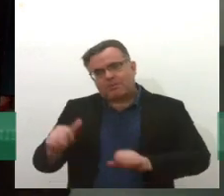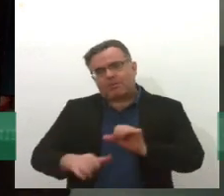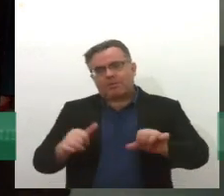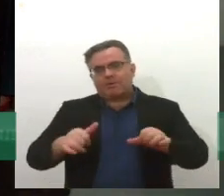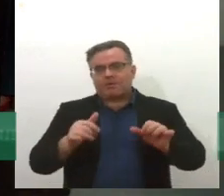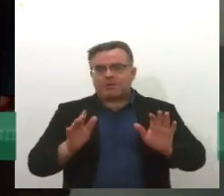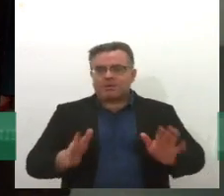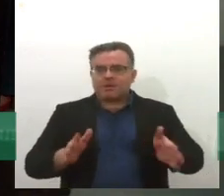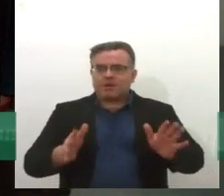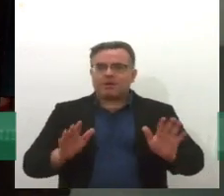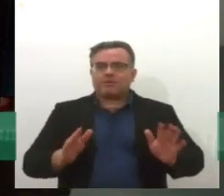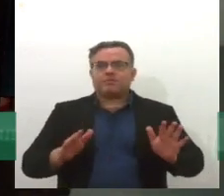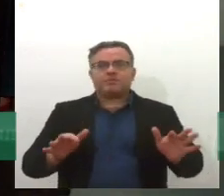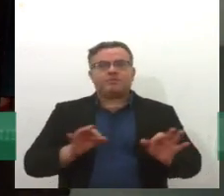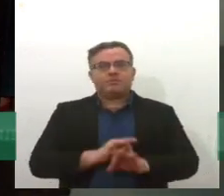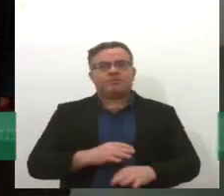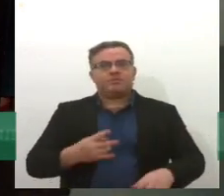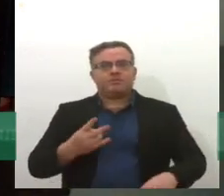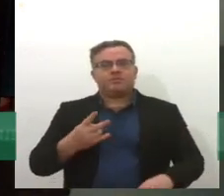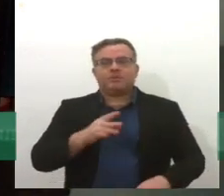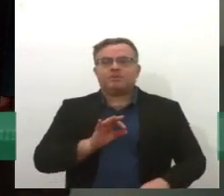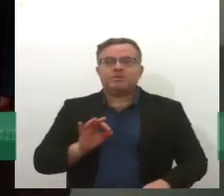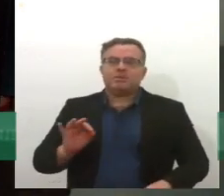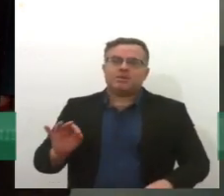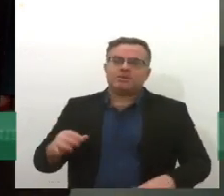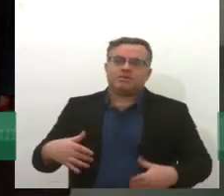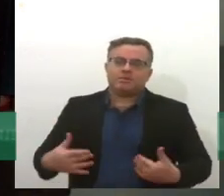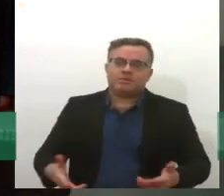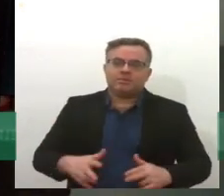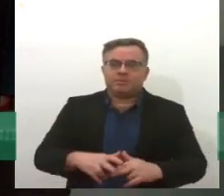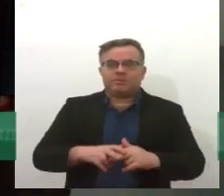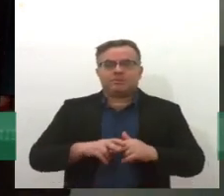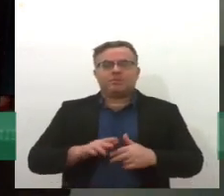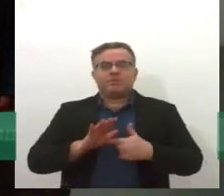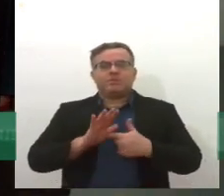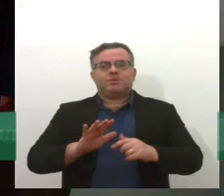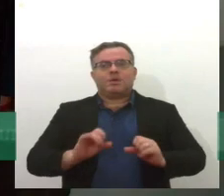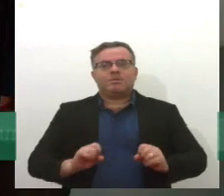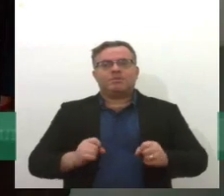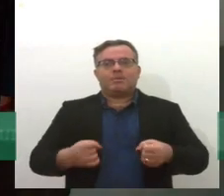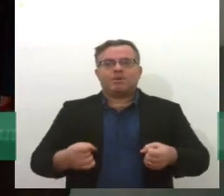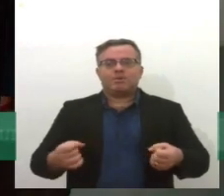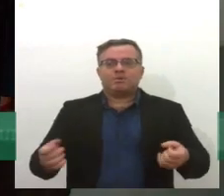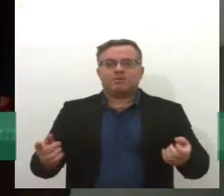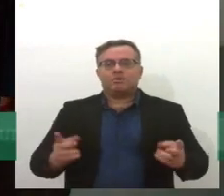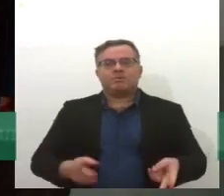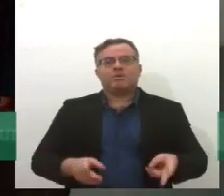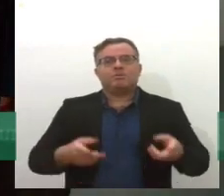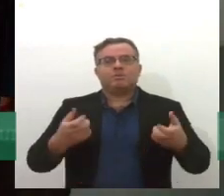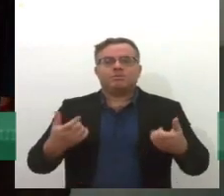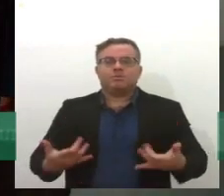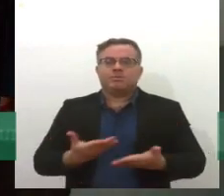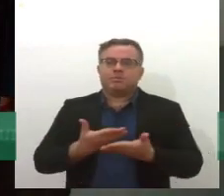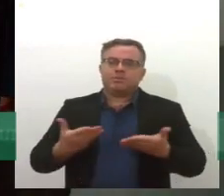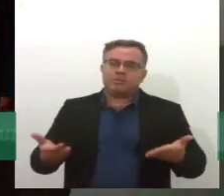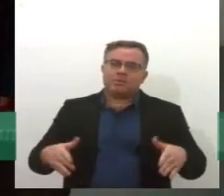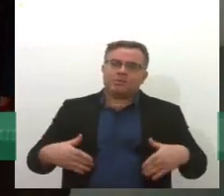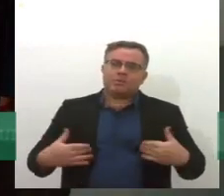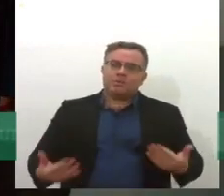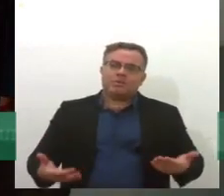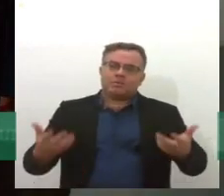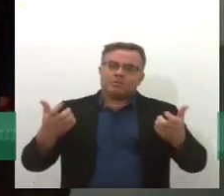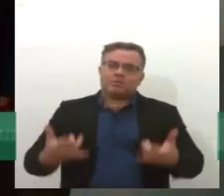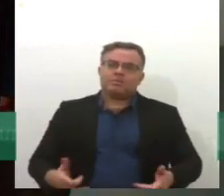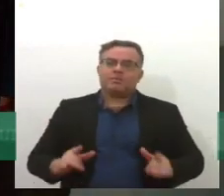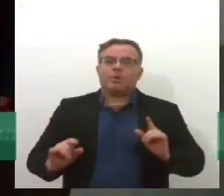oscilando em média de 2% do PIB, né, e aí isso reforça toda a fala de vocês dito no início. O é que vocês têm a dizer?